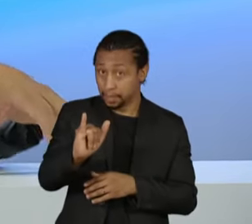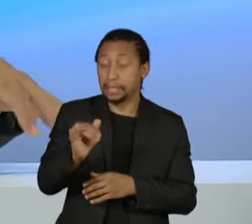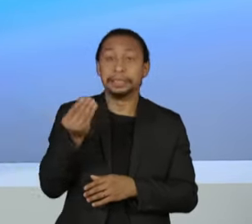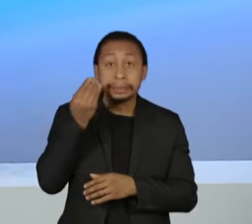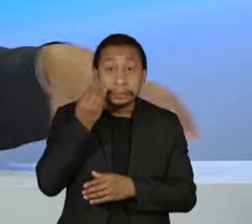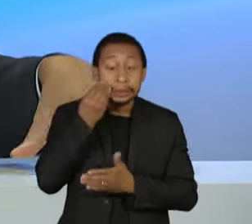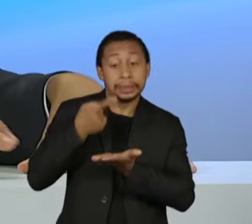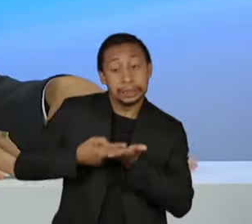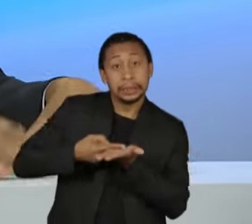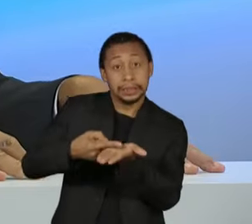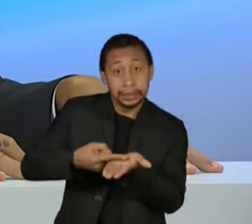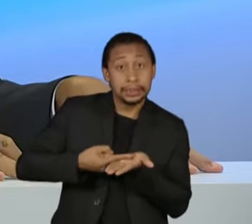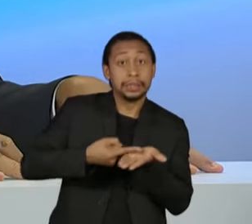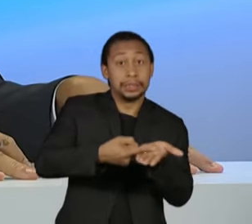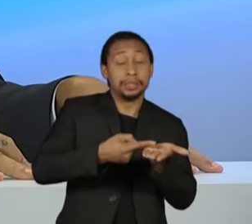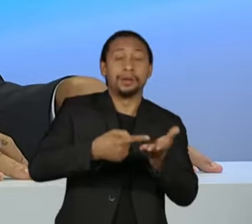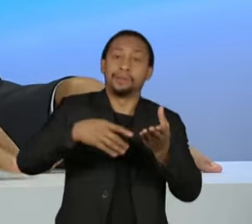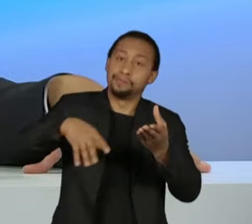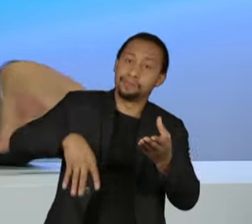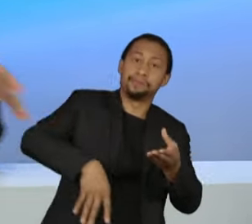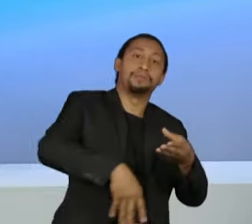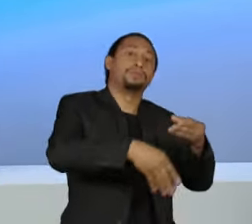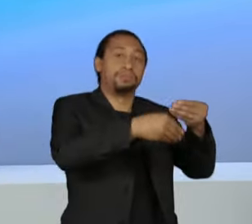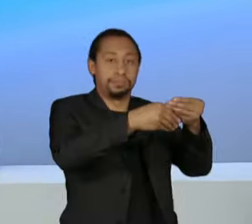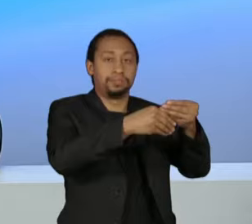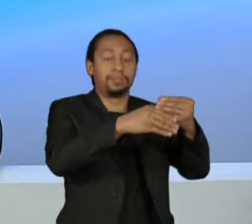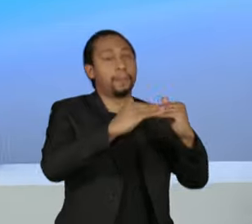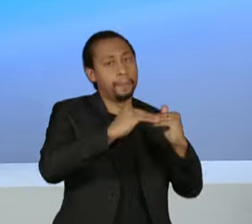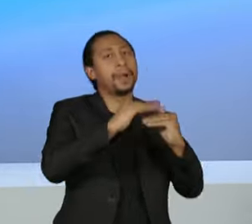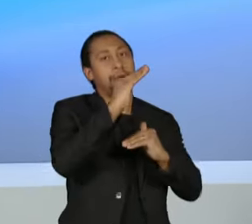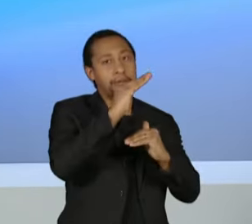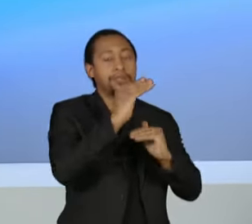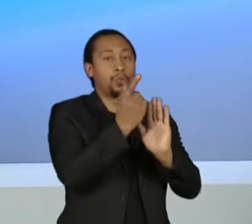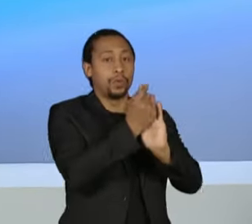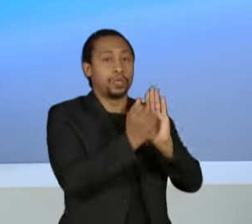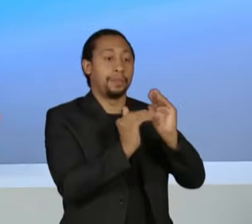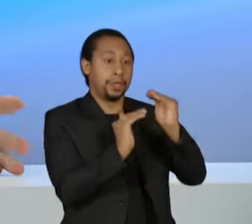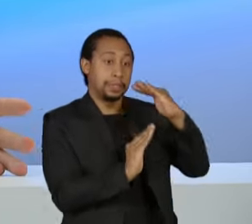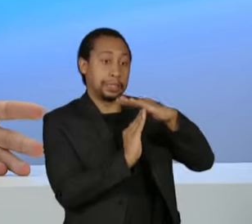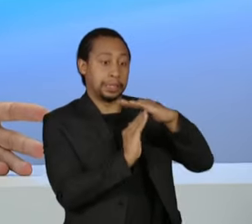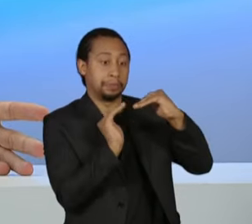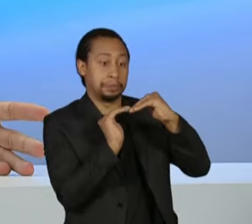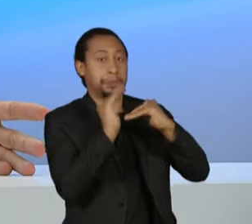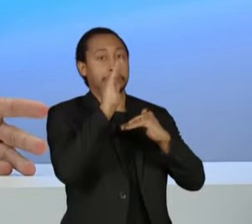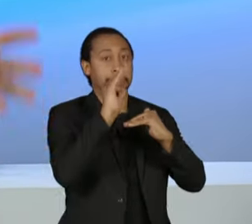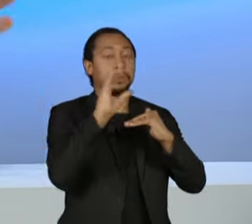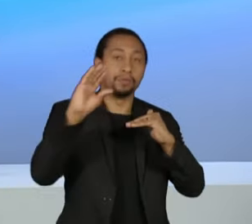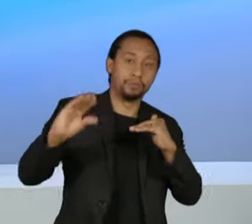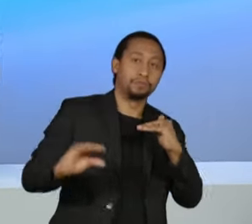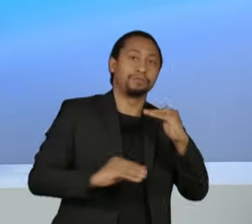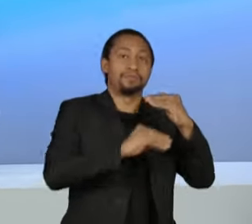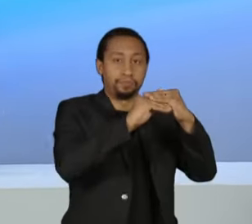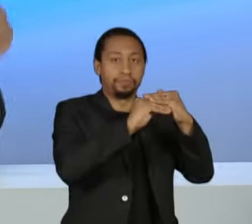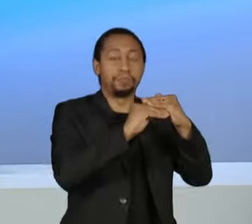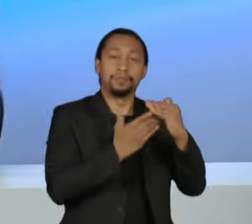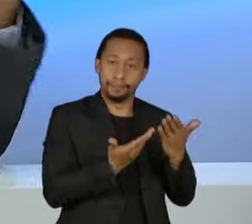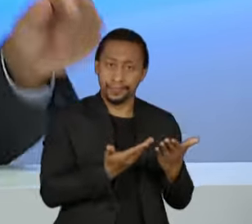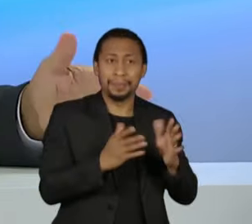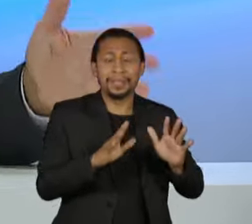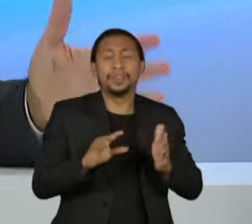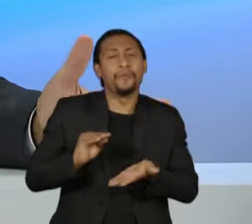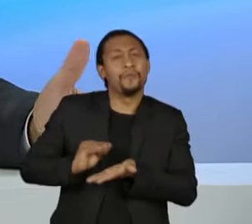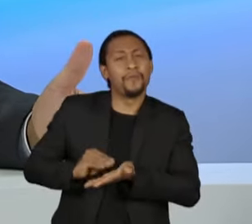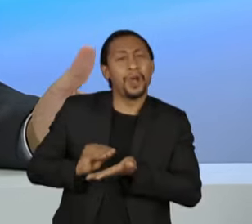para entrar extra-orçamento do que está lá. Só que o a gente sente, já que não há resistência para pagar os 600 reais, que é o que esses